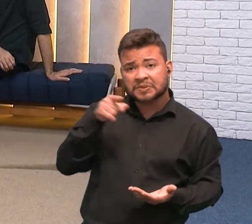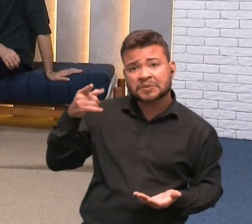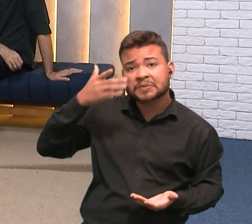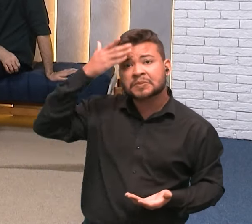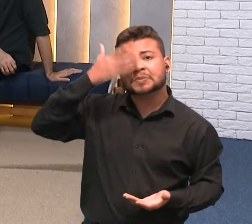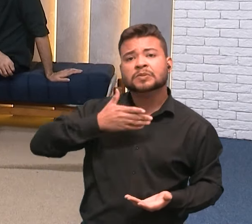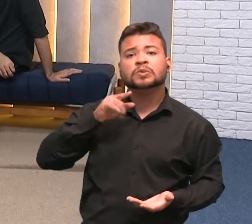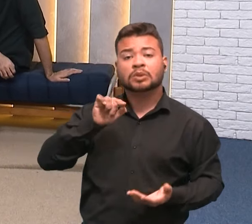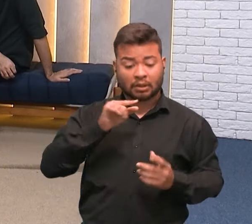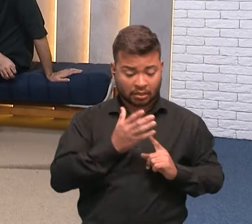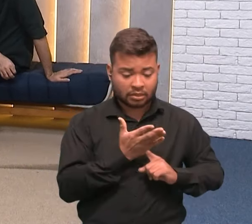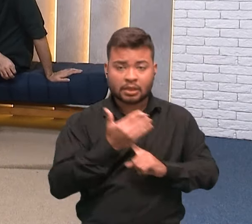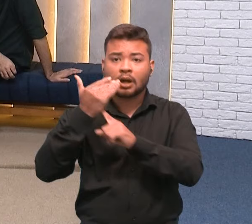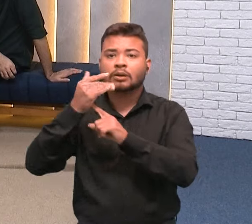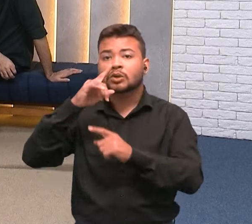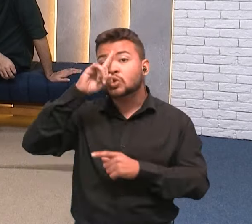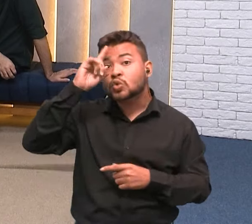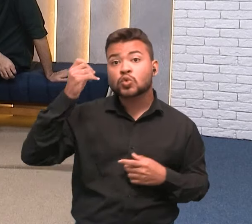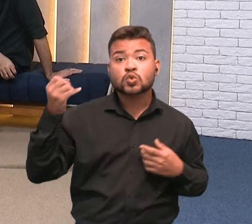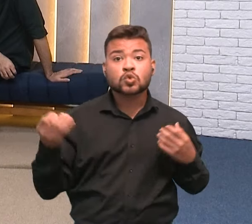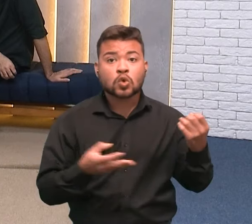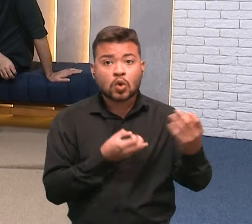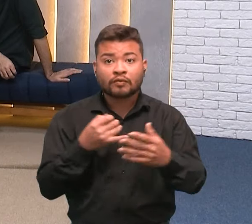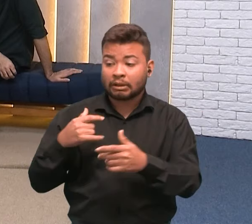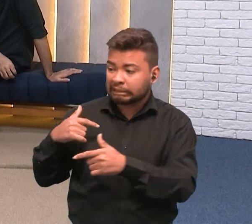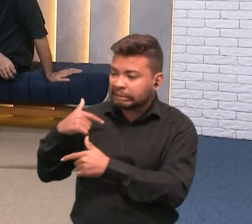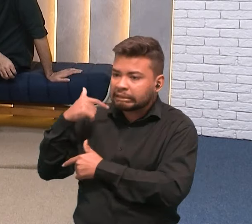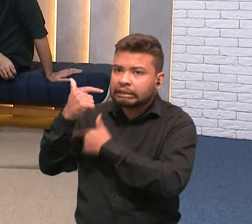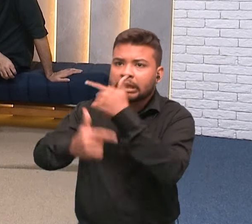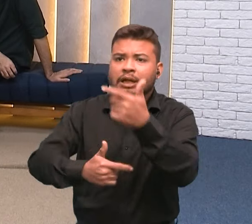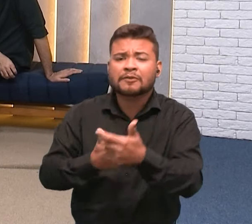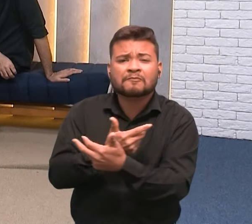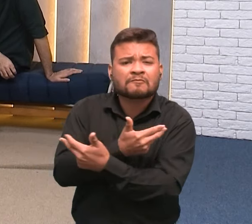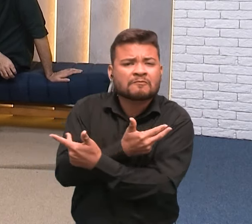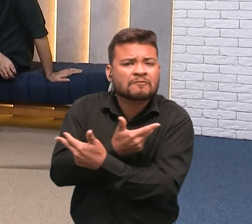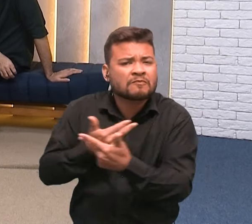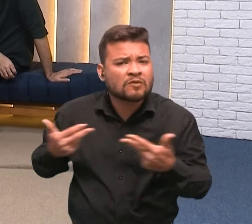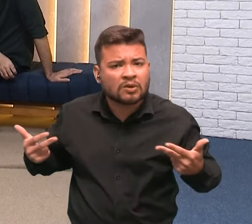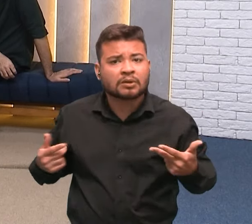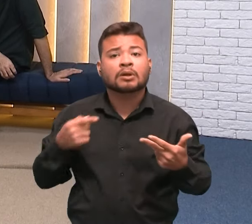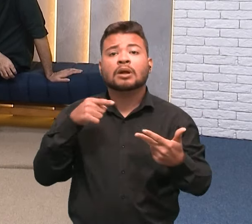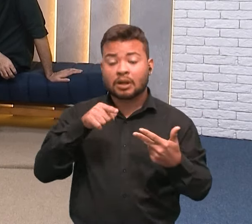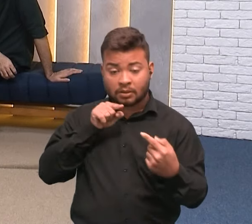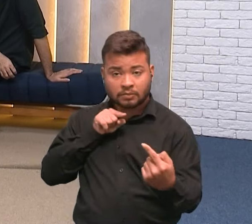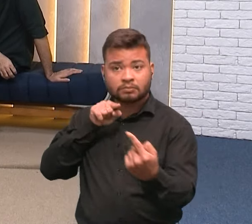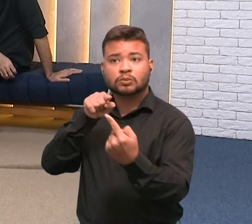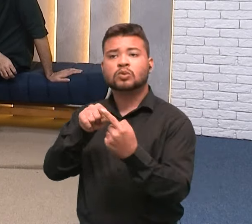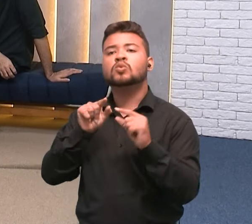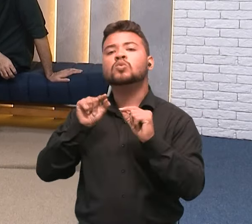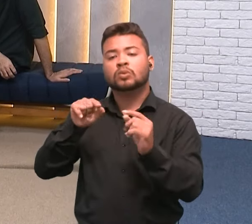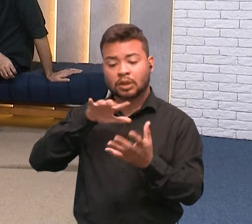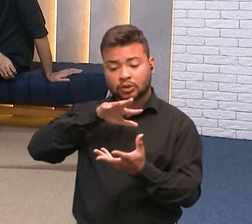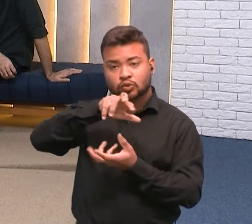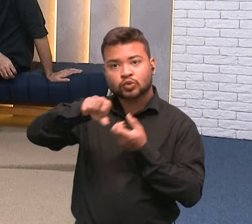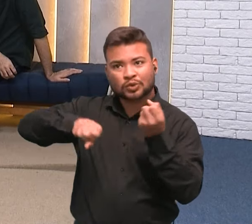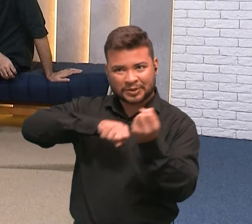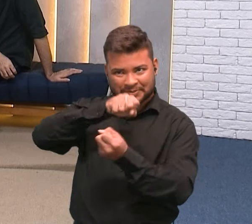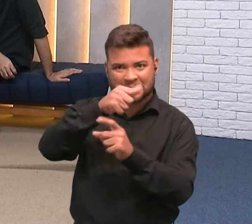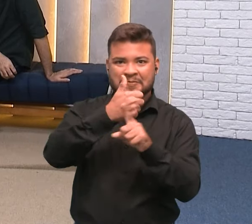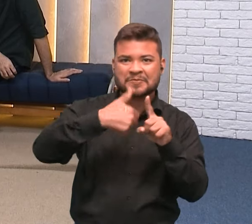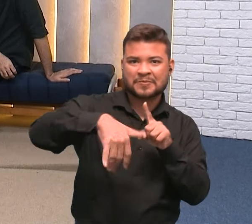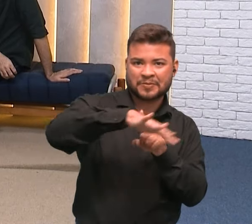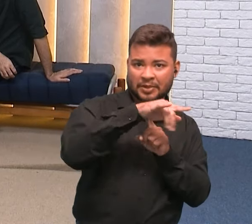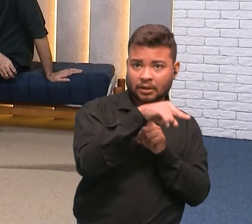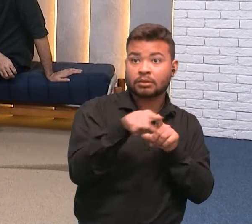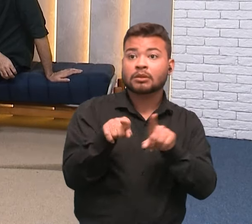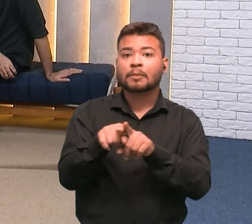tecnologias, de inovações, de serviços, que têm essa premissa da sustentabilidade, que é o ambiental, mas